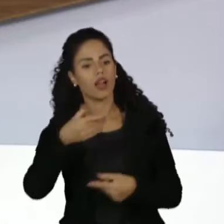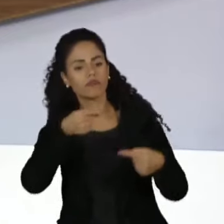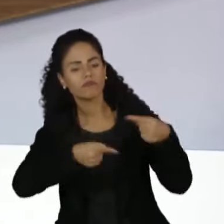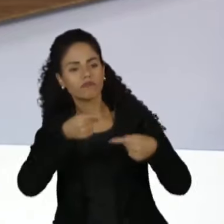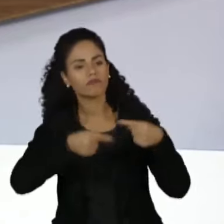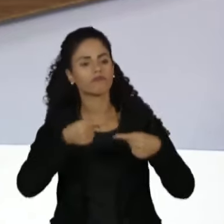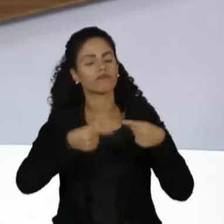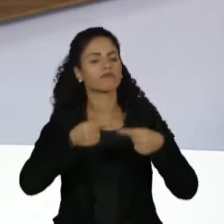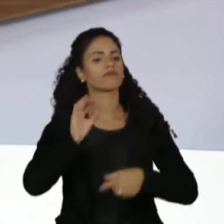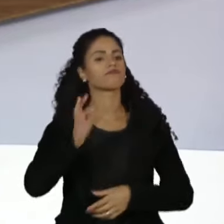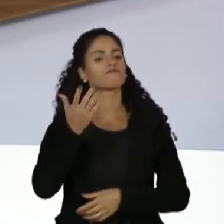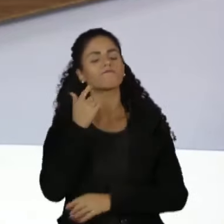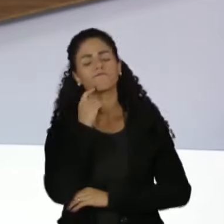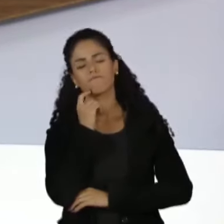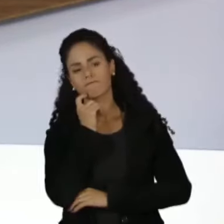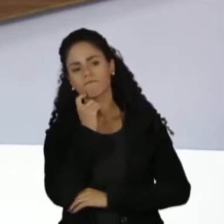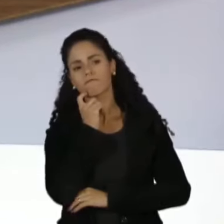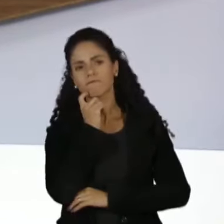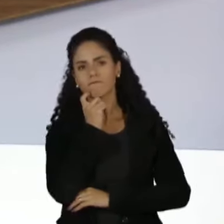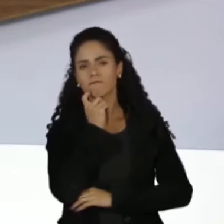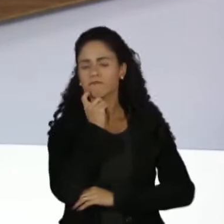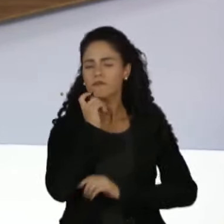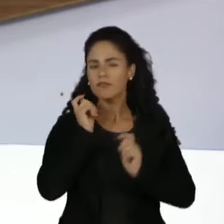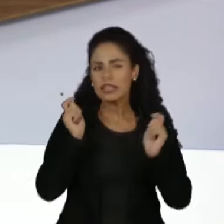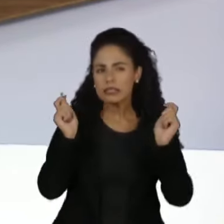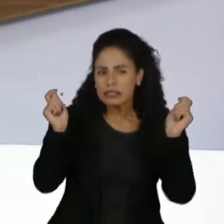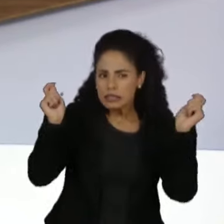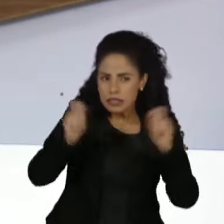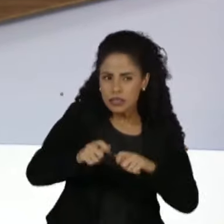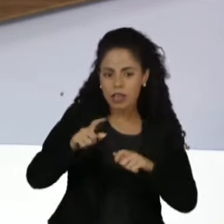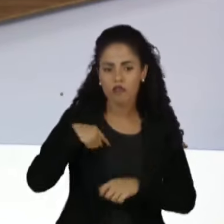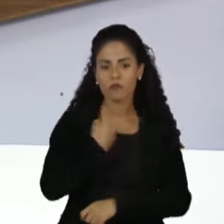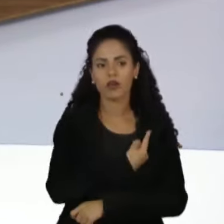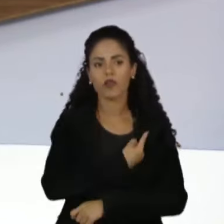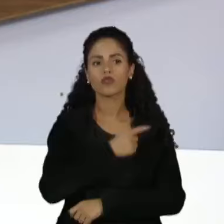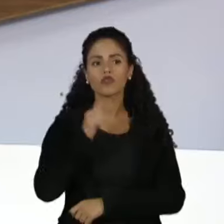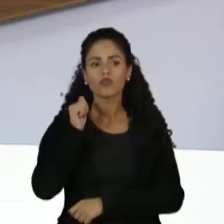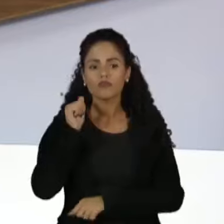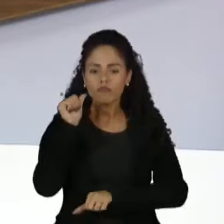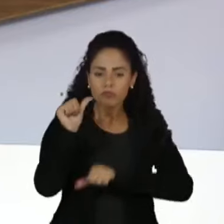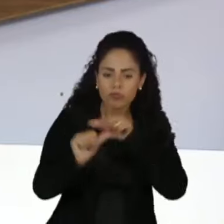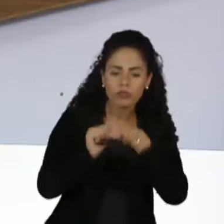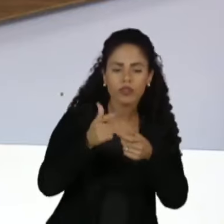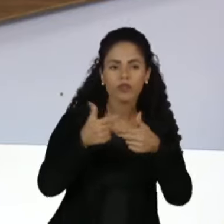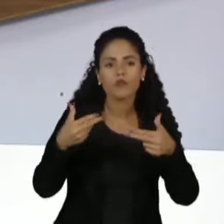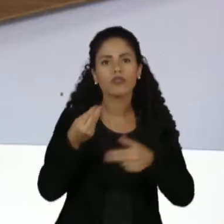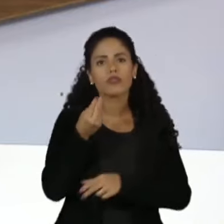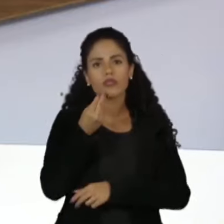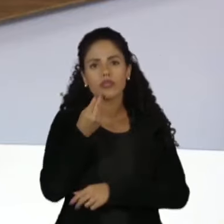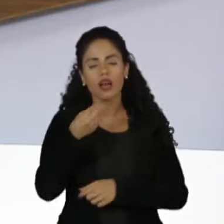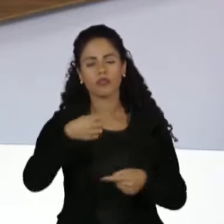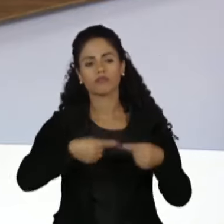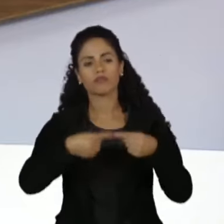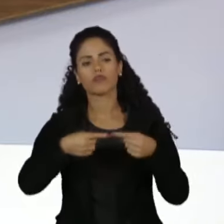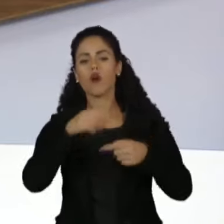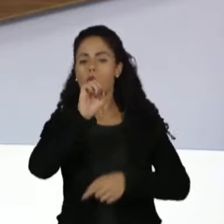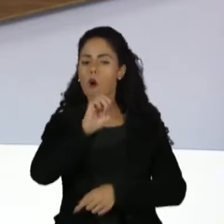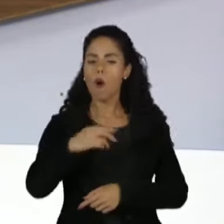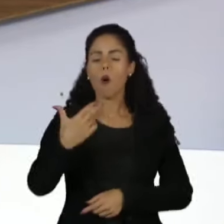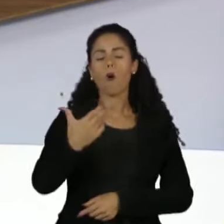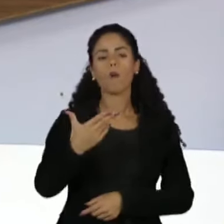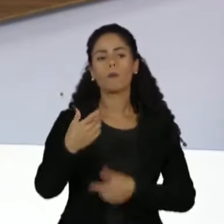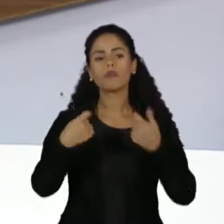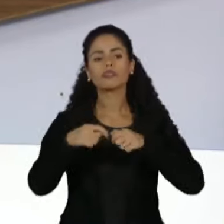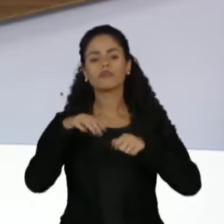será que existe condições da gente reabilitar esse sistema, esse sistema político ou a gente precisa construir